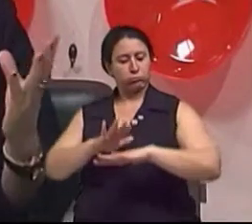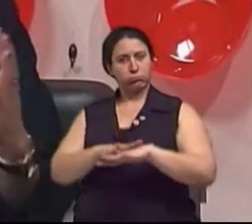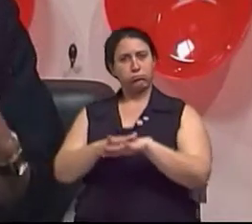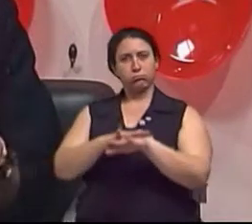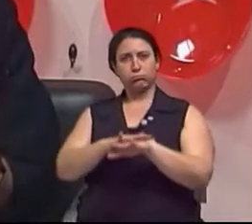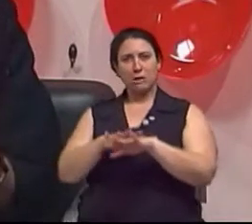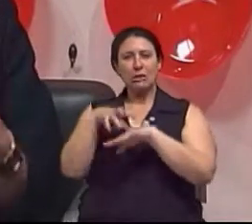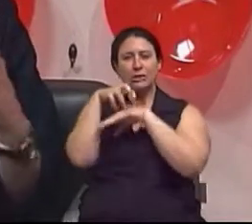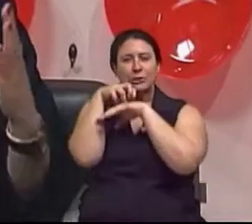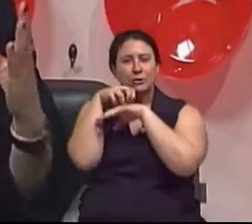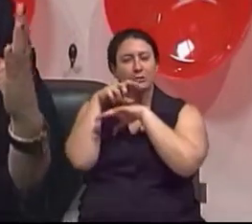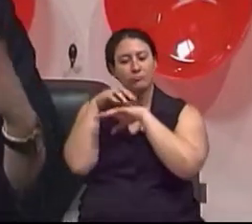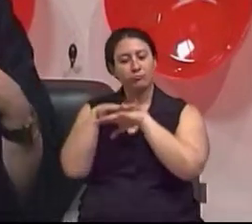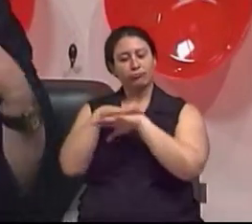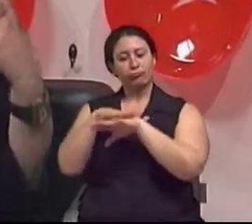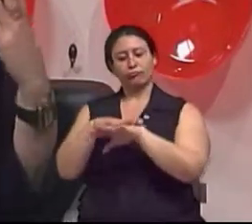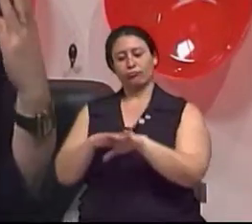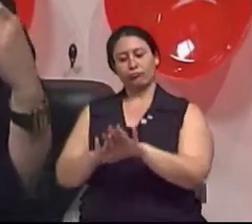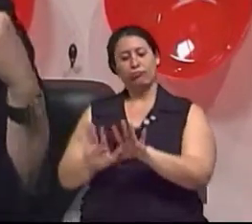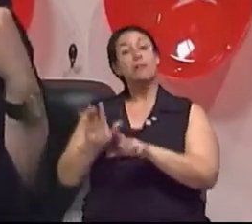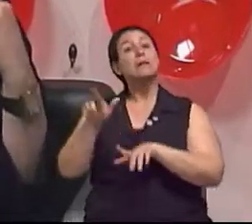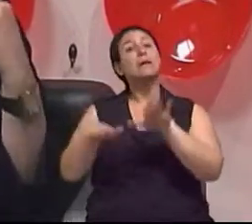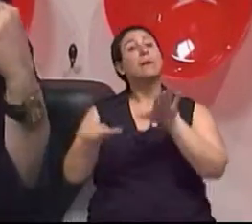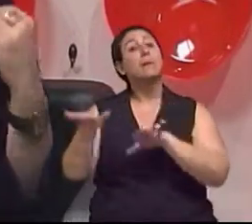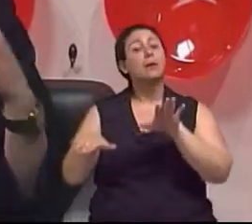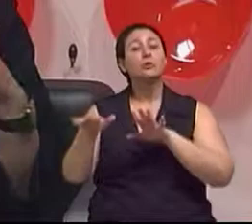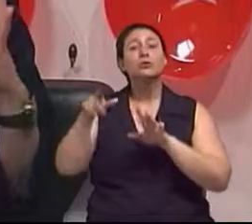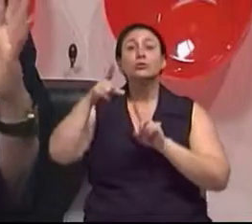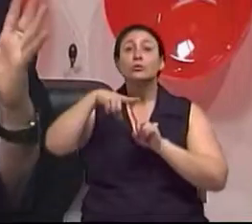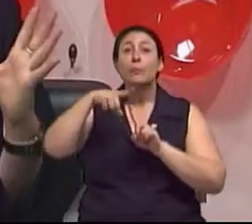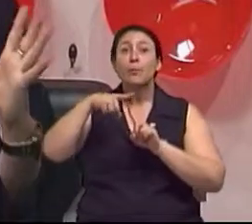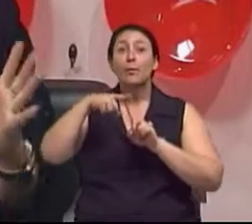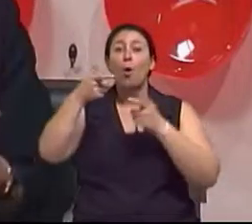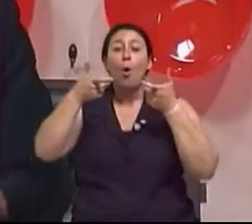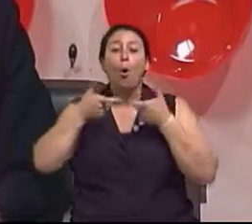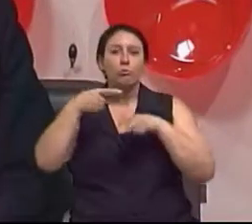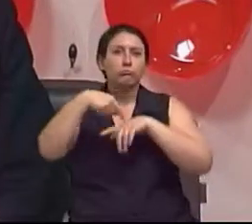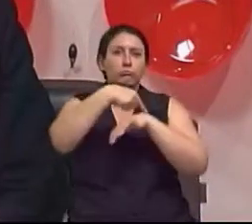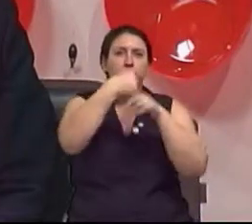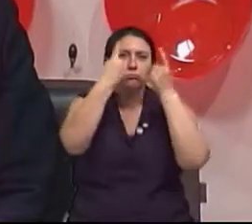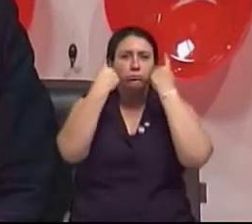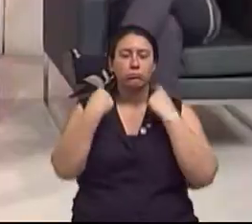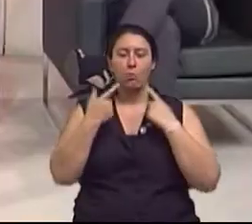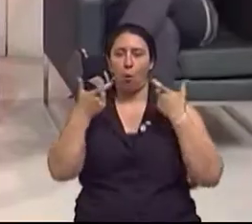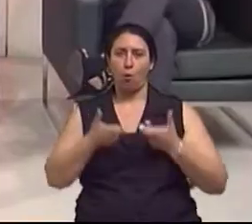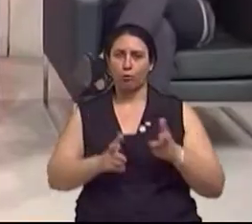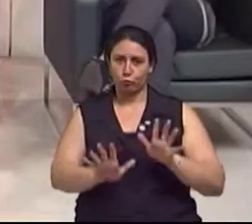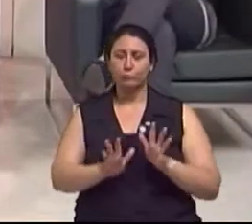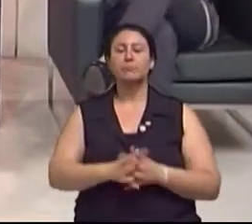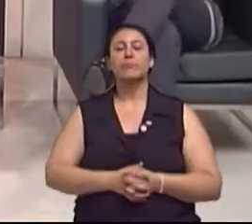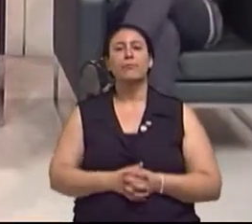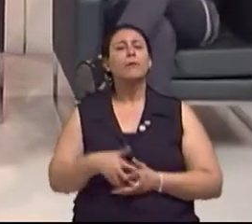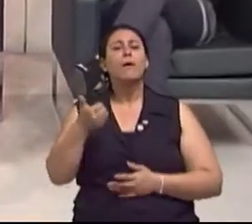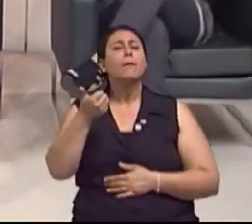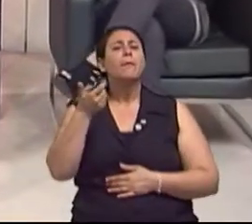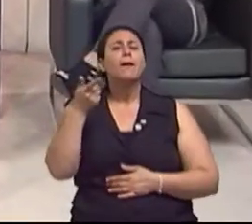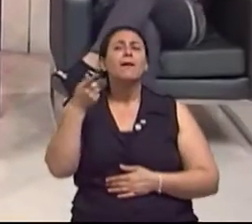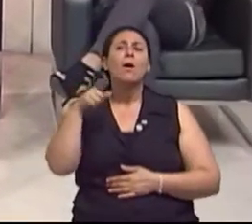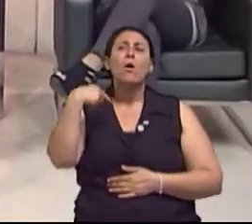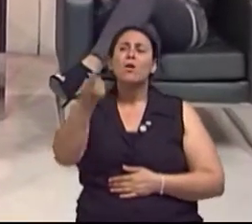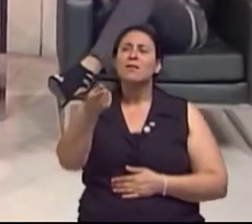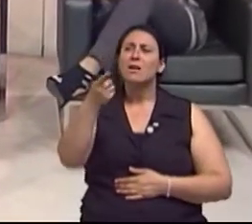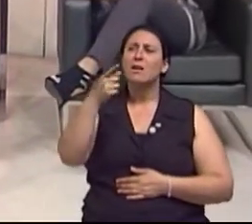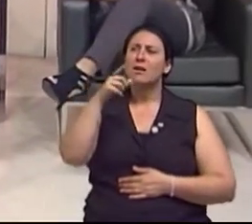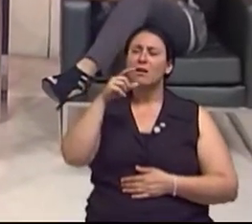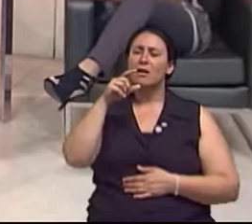utilizados de acordo com a sua área envolvida. E a outra, para o que se utiliza a botulínica? A